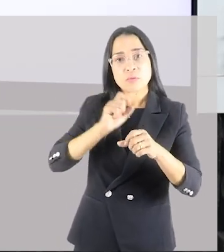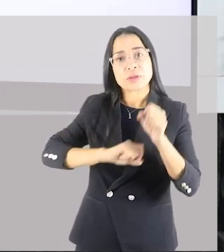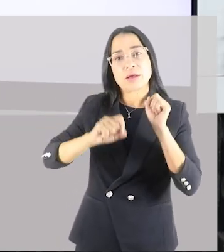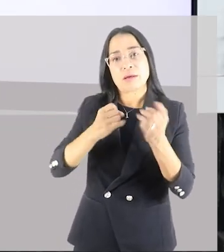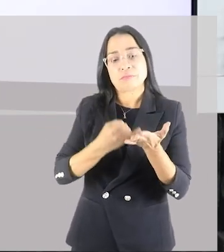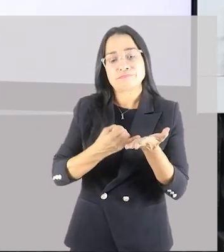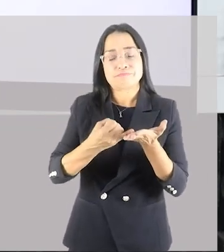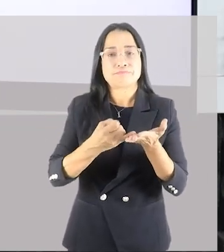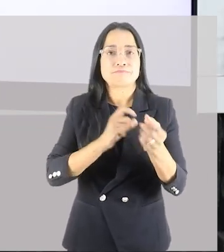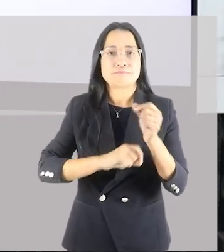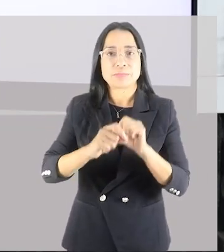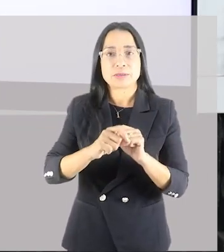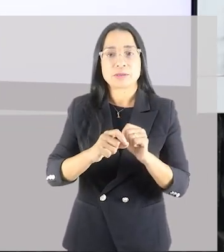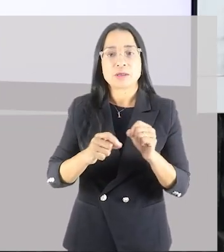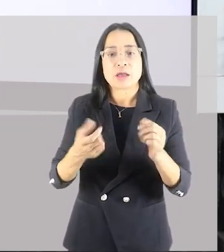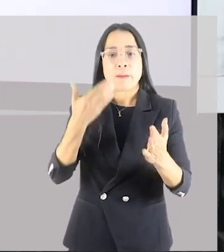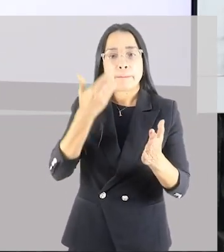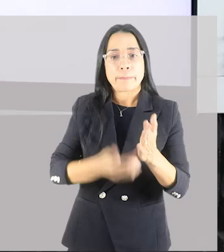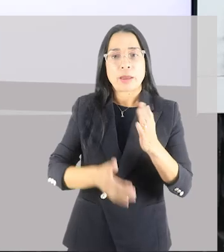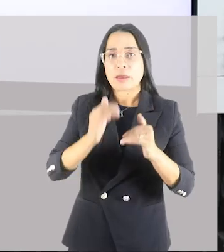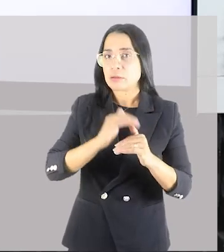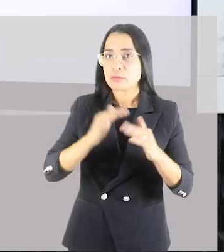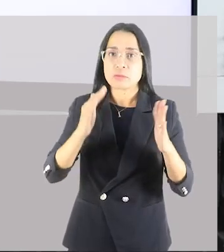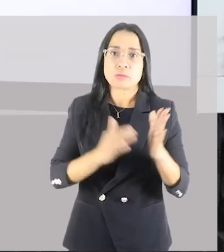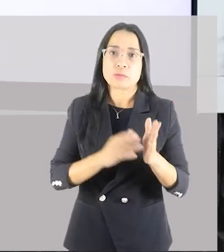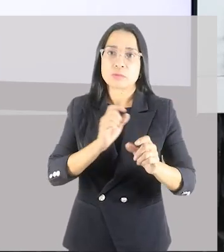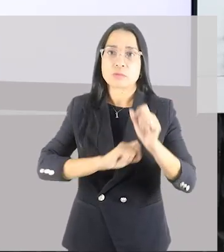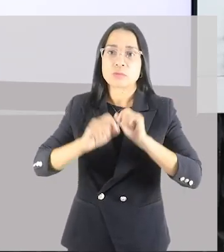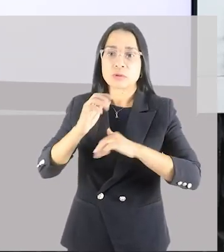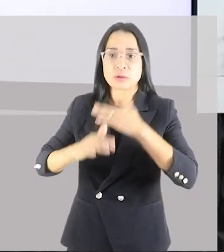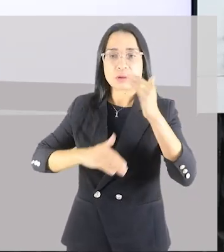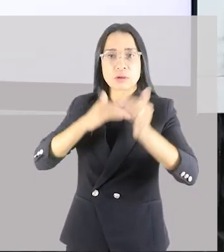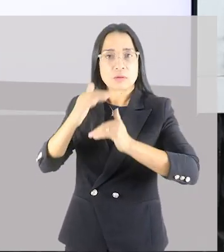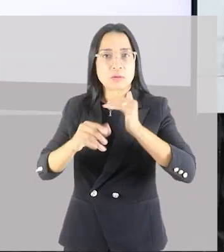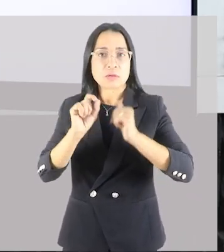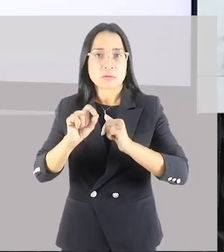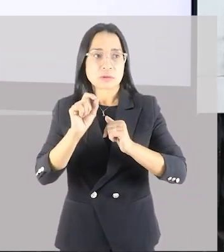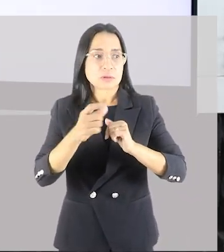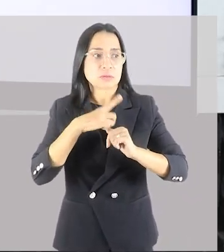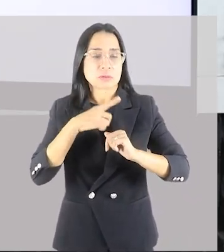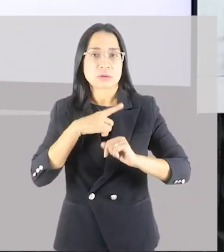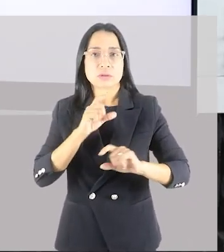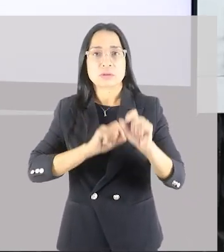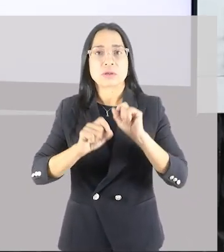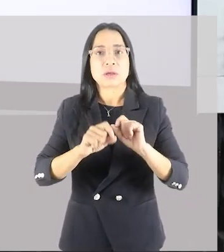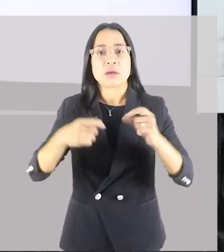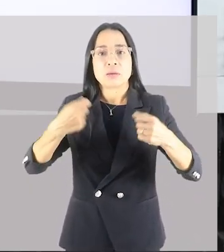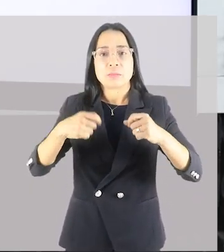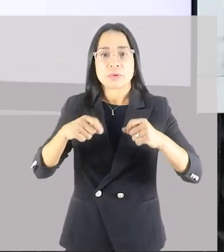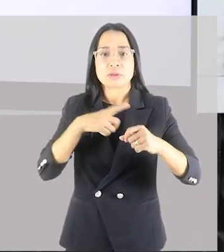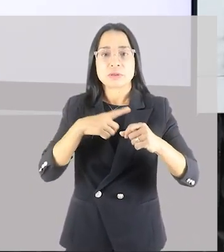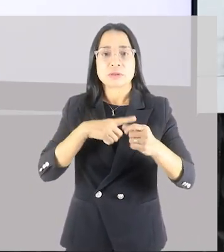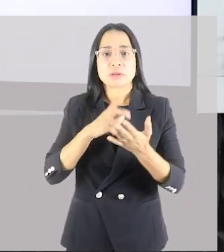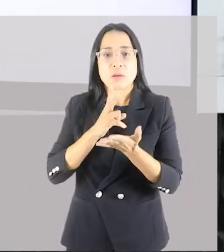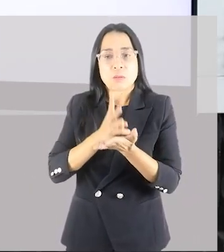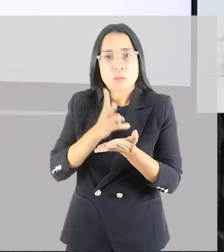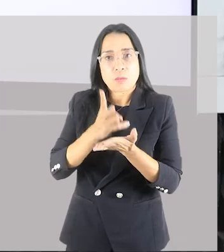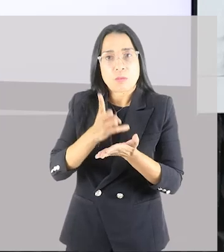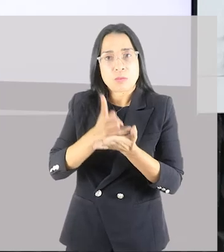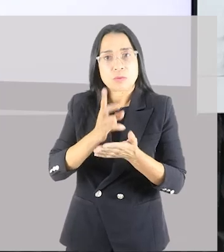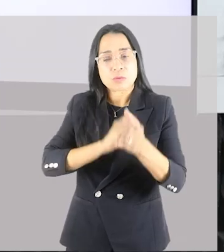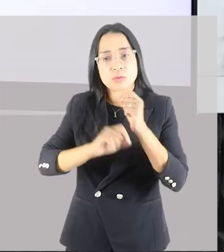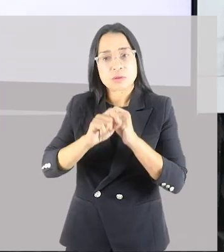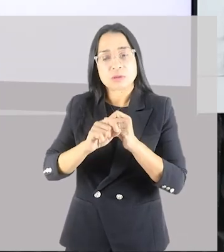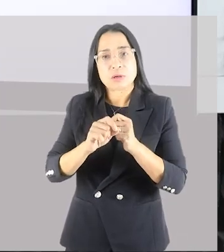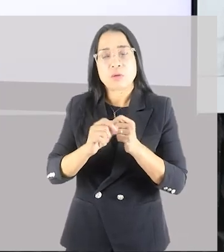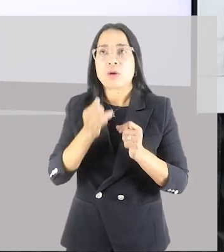inicial. E você perde toda aquela evolução que você vinha tendo. Então, precisa ter a continuidade. Não pode ir uma